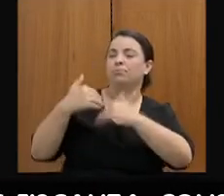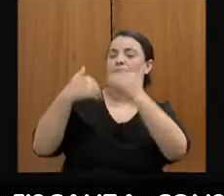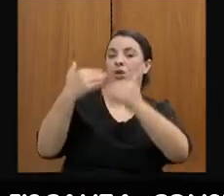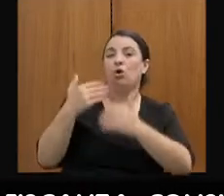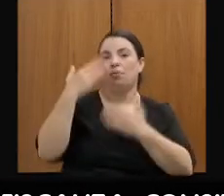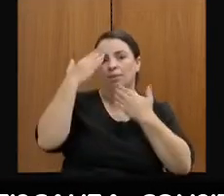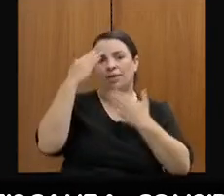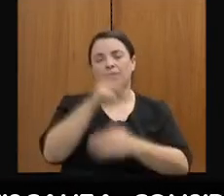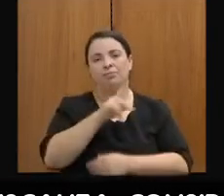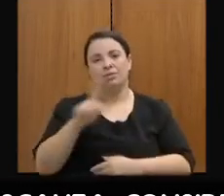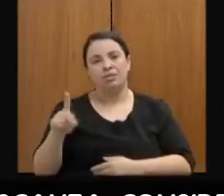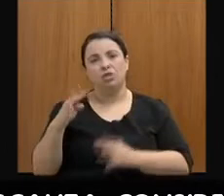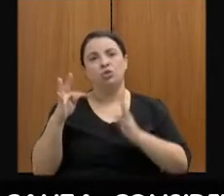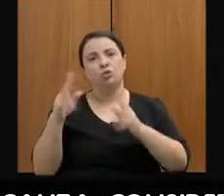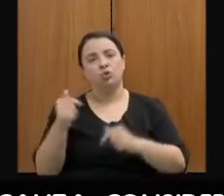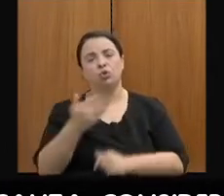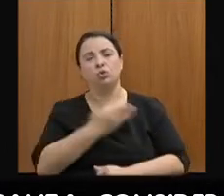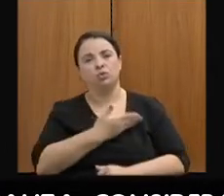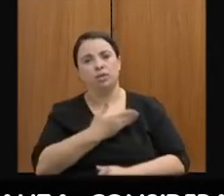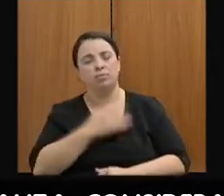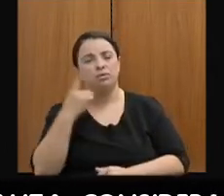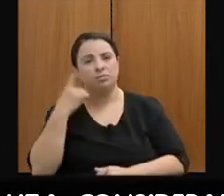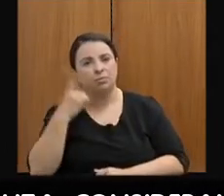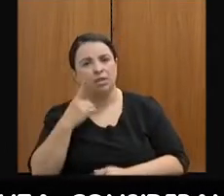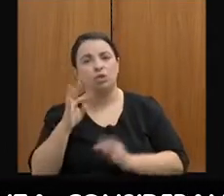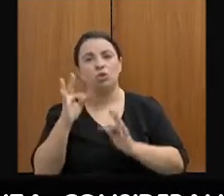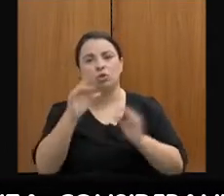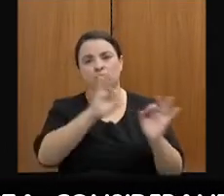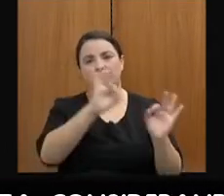os colegas e a todos que nos acompanham nessa reunião.